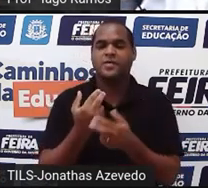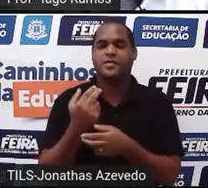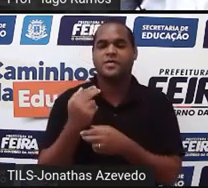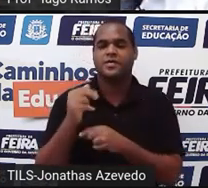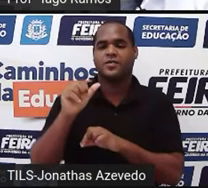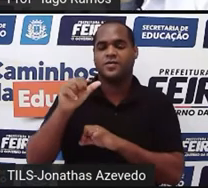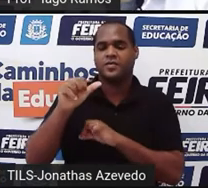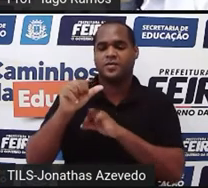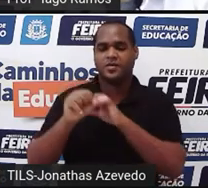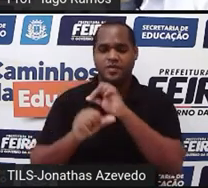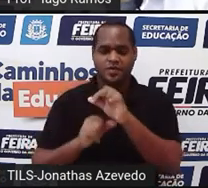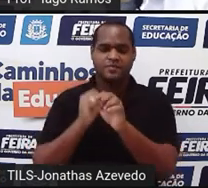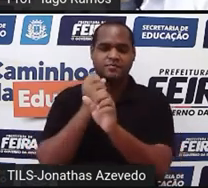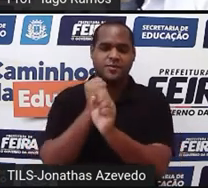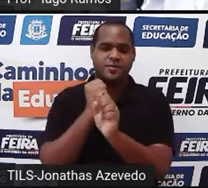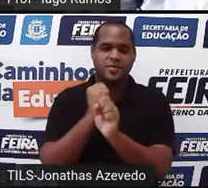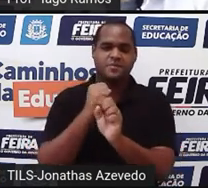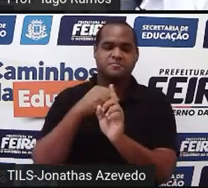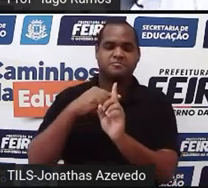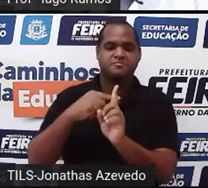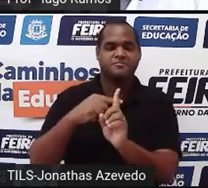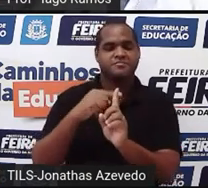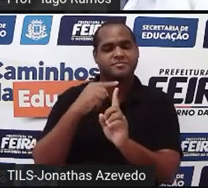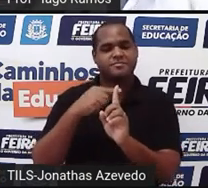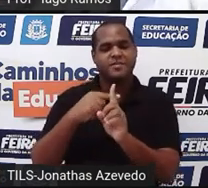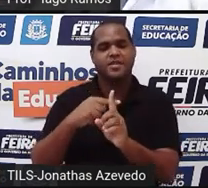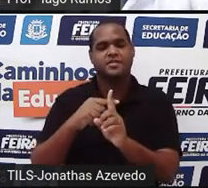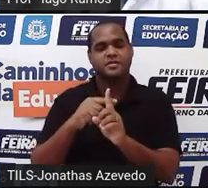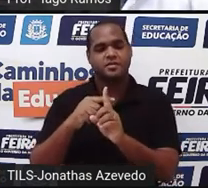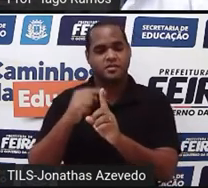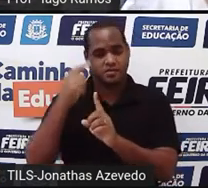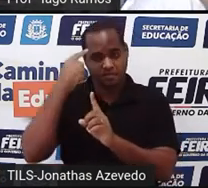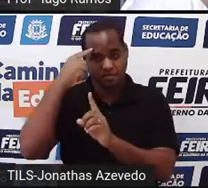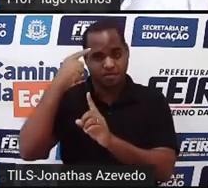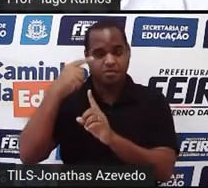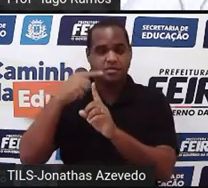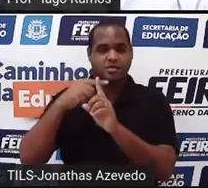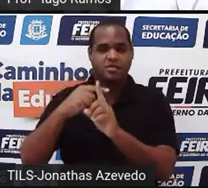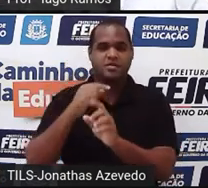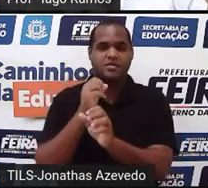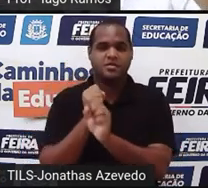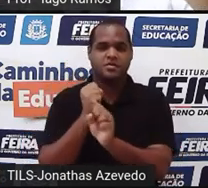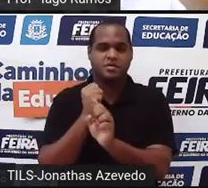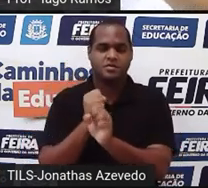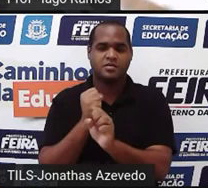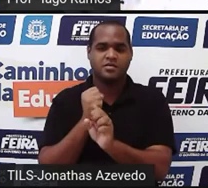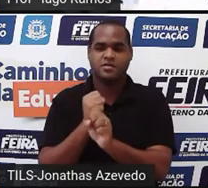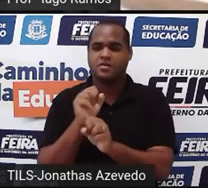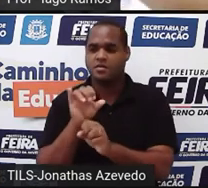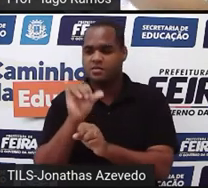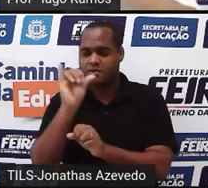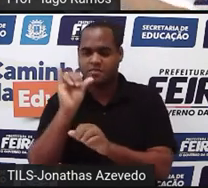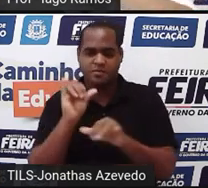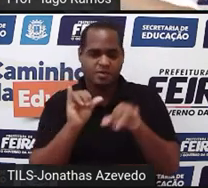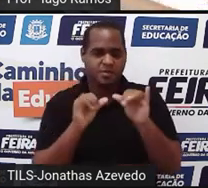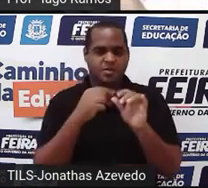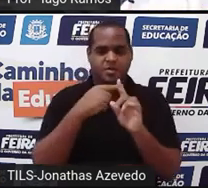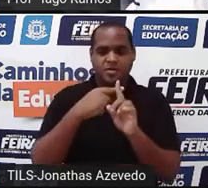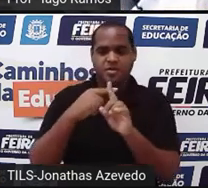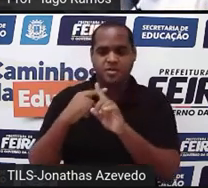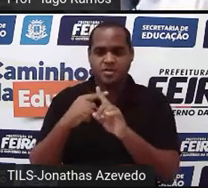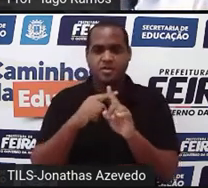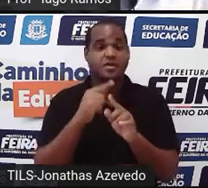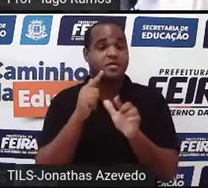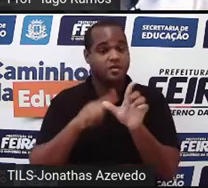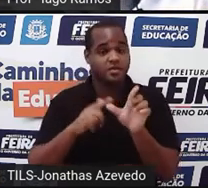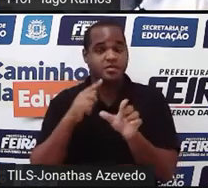encontrei e vou somar. Quando eu somar, o que tem x com o que tem x, o que tem y com o que tem y, o que não tem letra com o